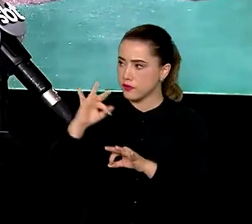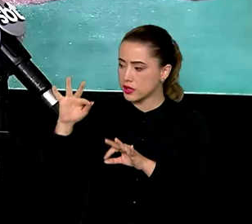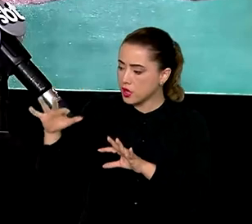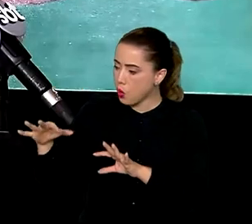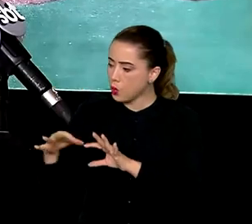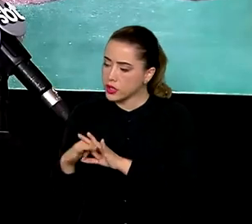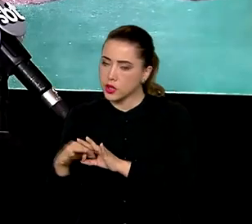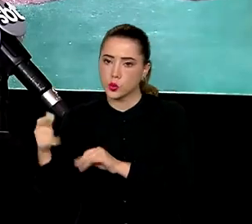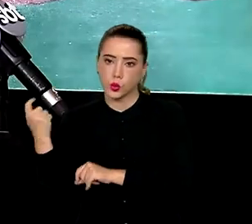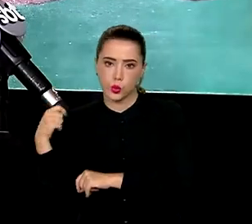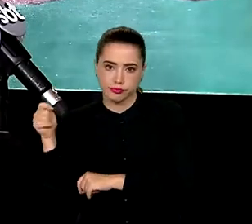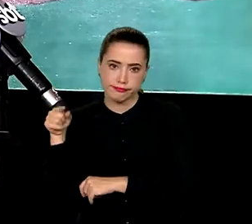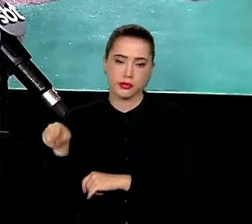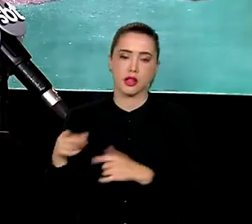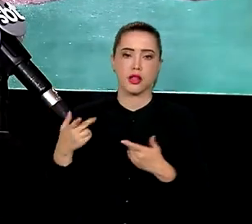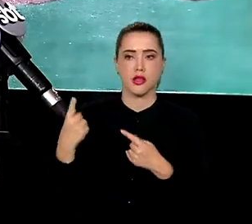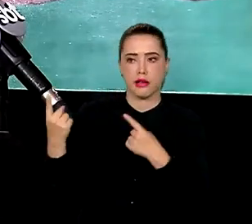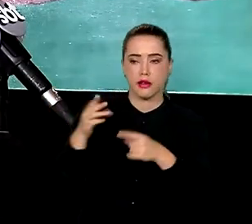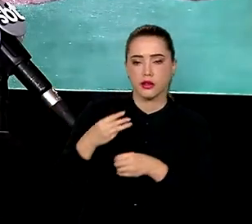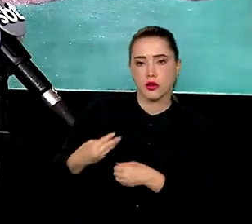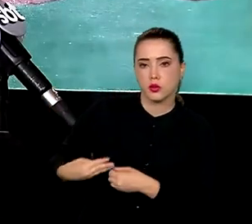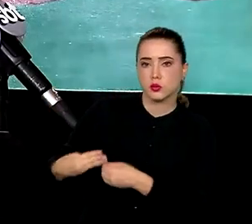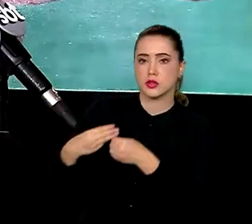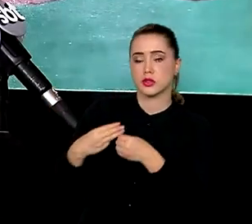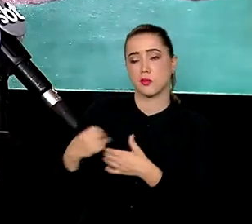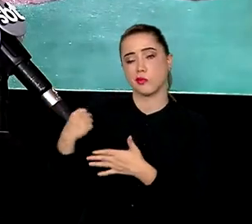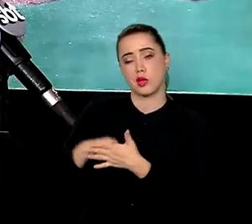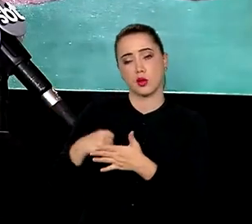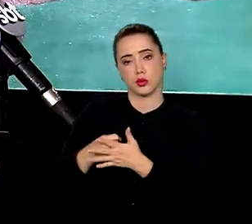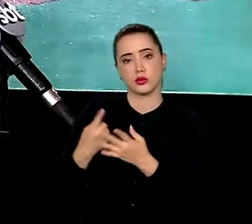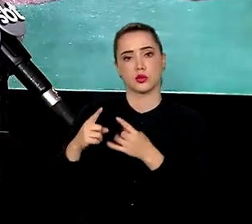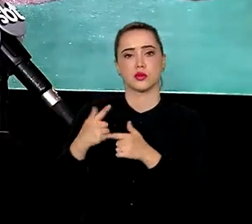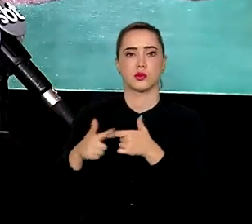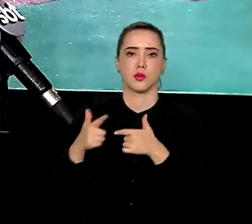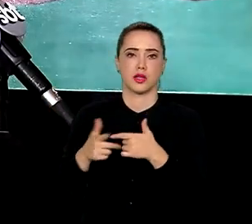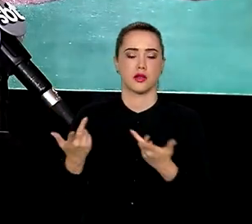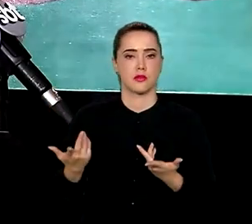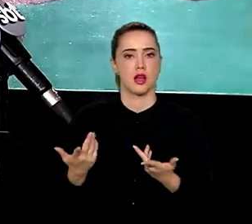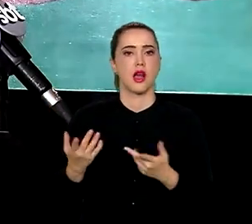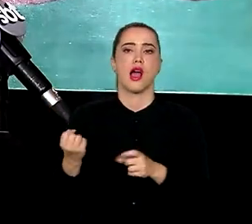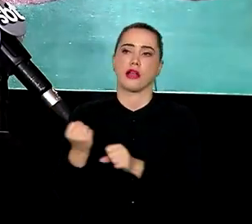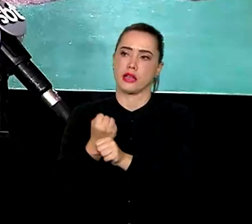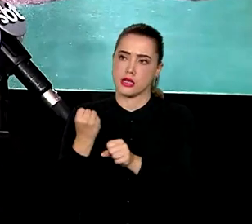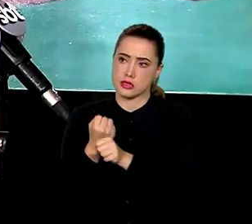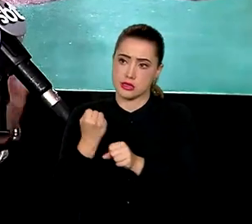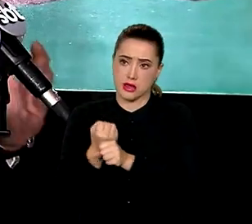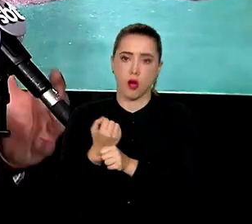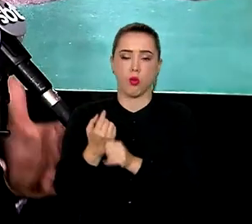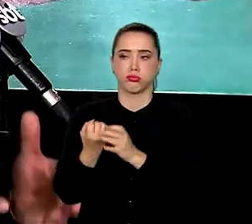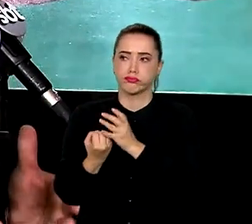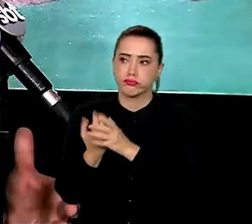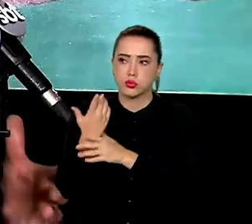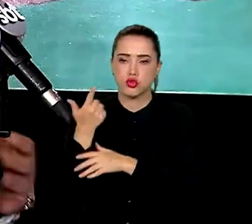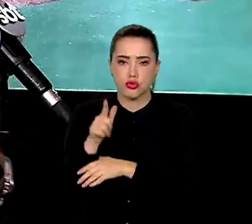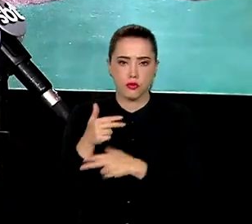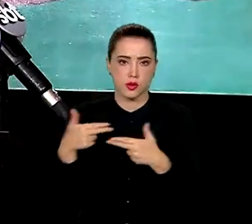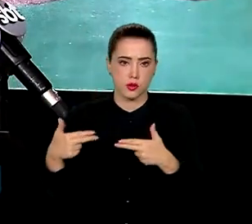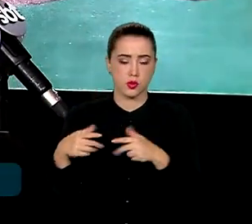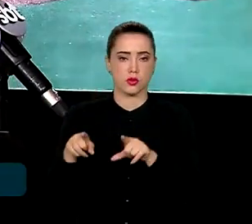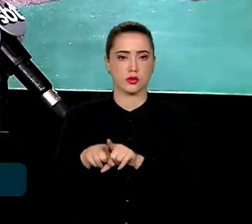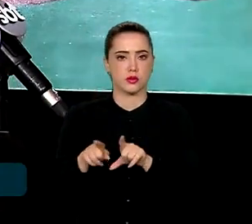como junto a cada um dos municípios, para enfrentar isso tudo que vem pela frente. Não apenas a reconstrução do que se passou, como também